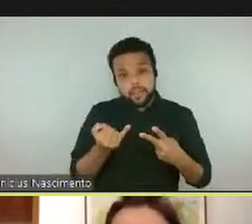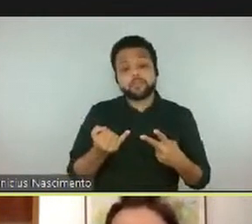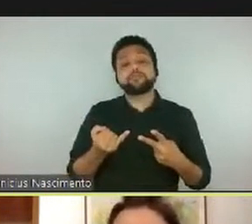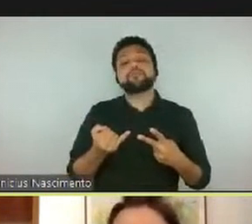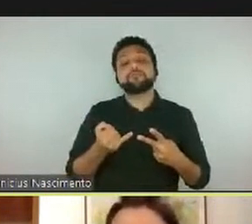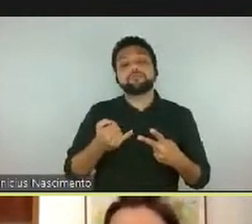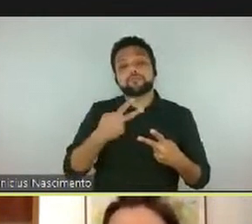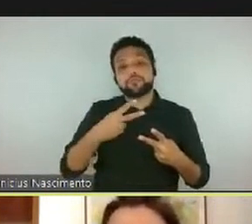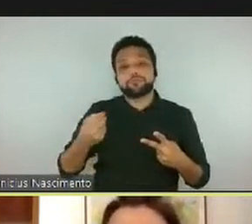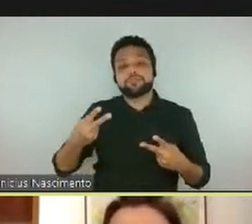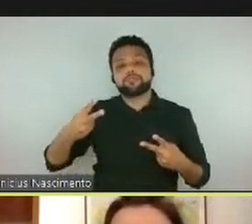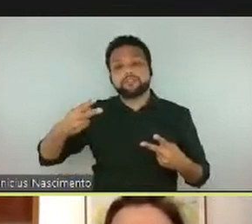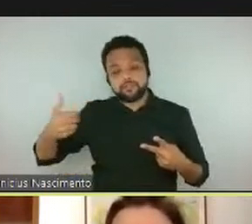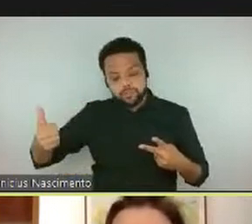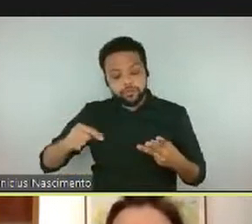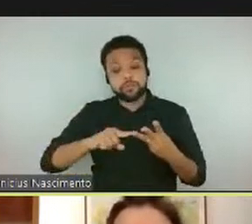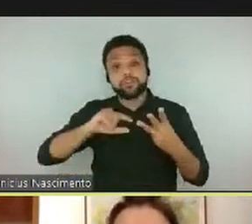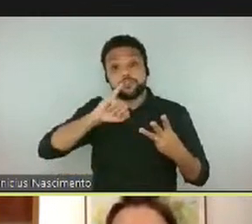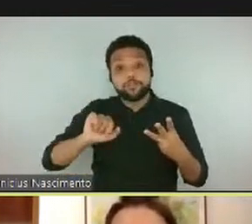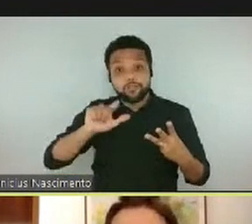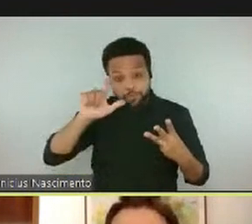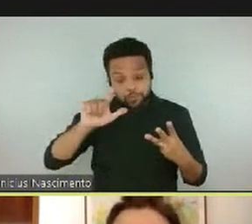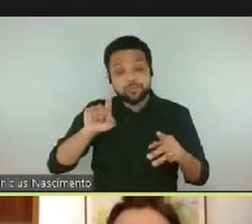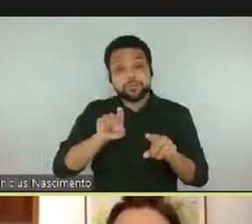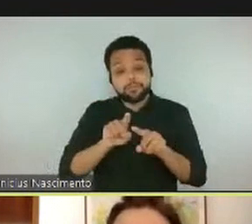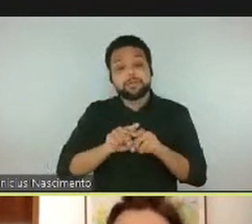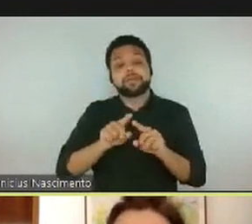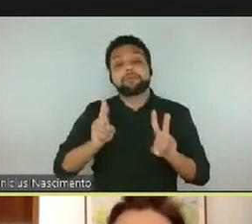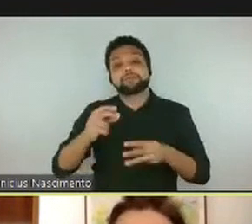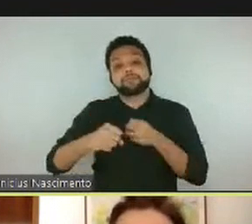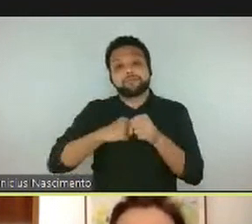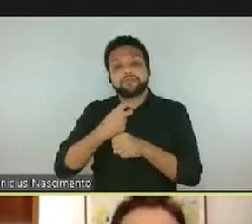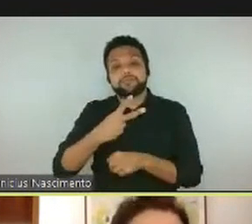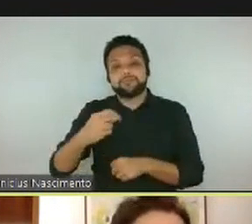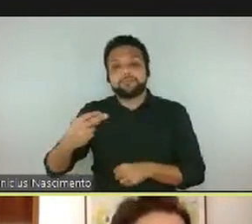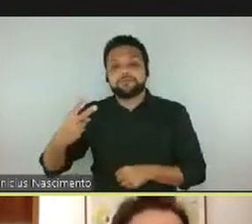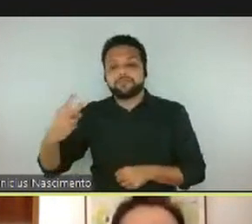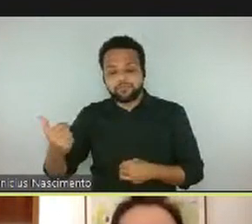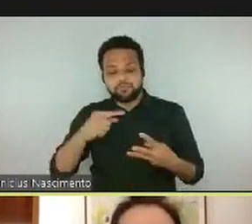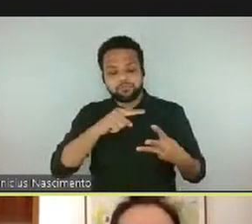2021. Então, só vou pontuar algumas questões dessa passagem, desse desafio.